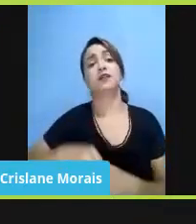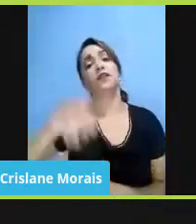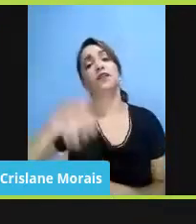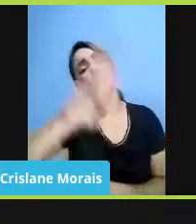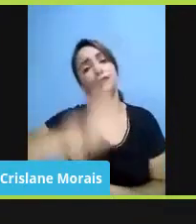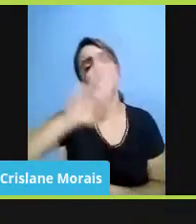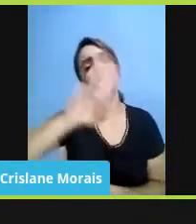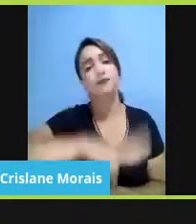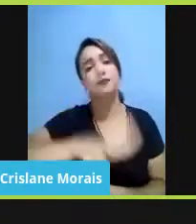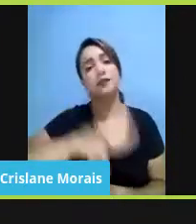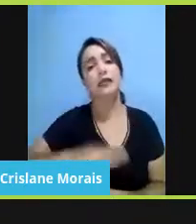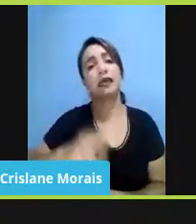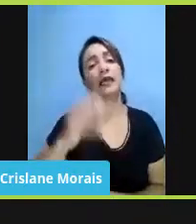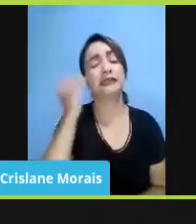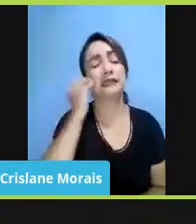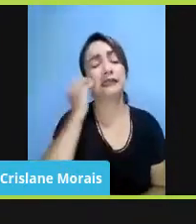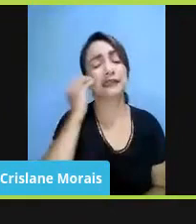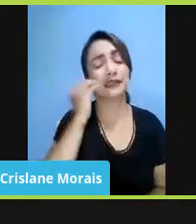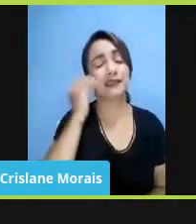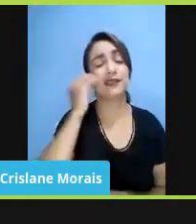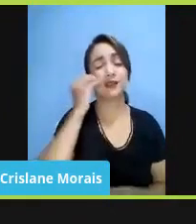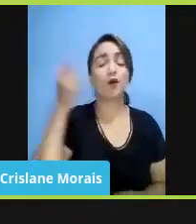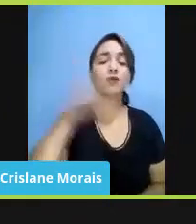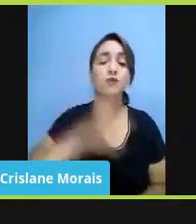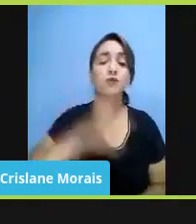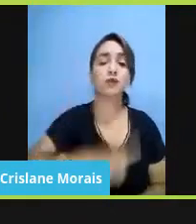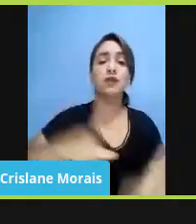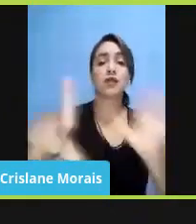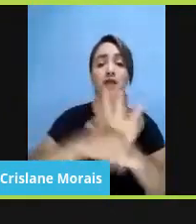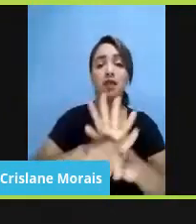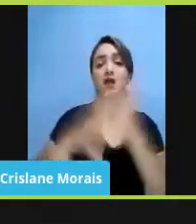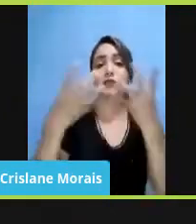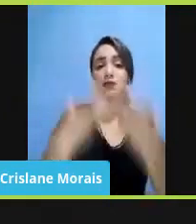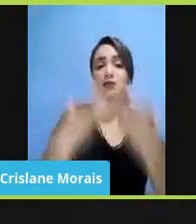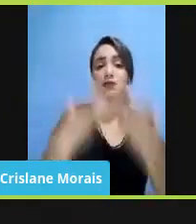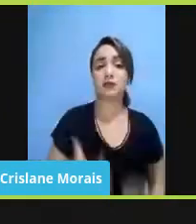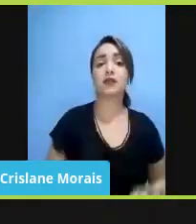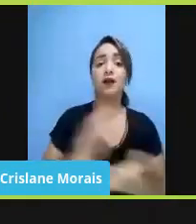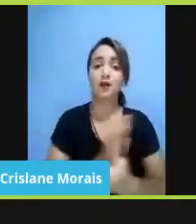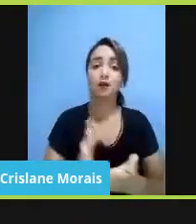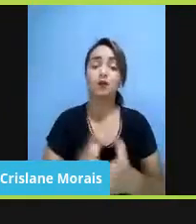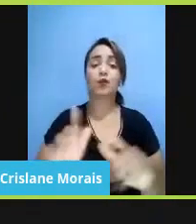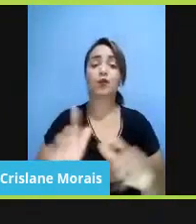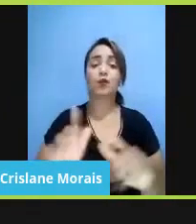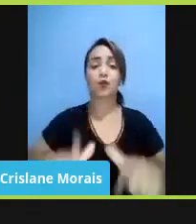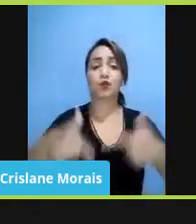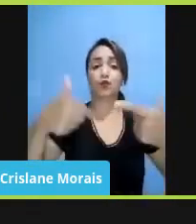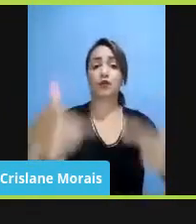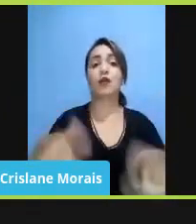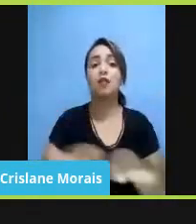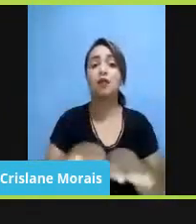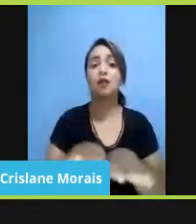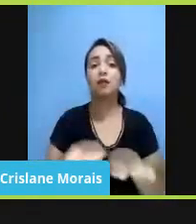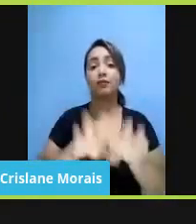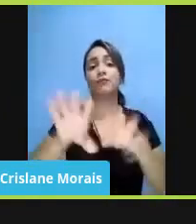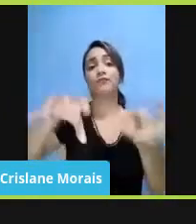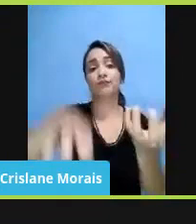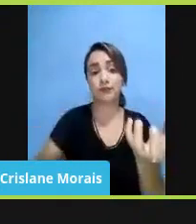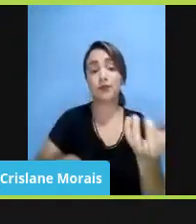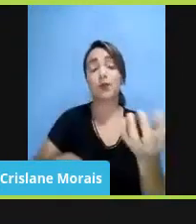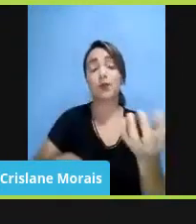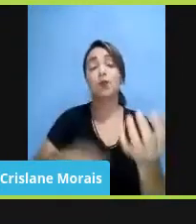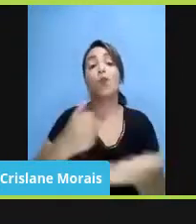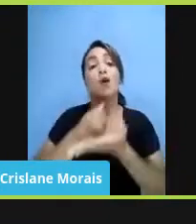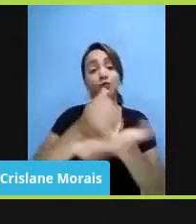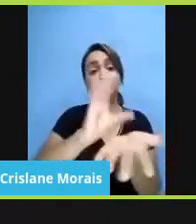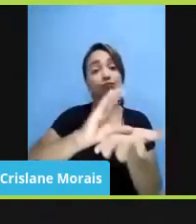conseguimos aprovar o projeto de lei em alguns estados, estamos na luta para o Congresso Nacional aprovar um auxílio para os estudantes